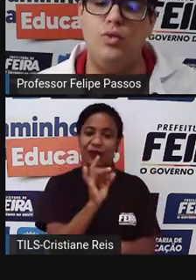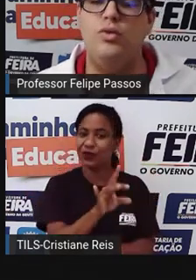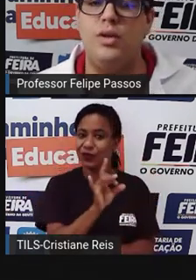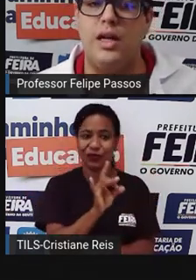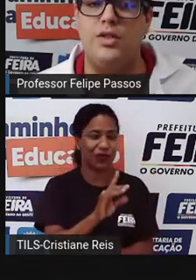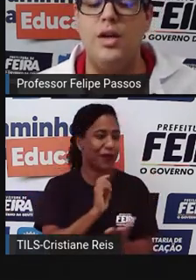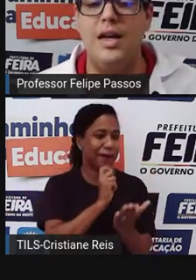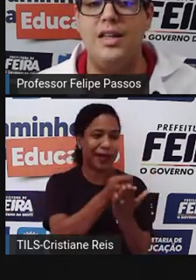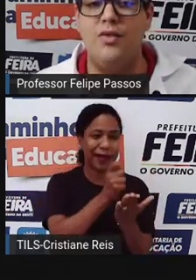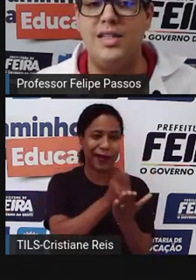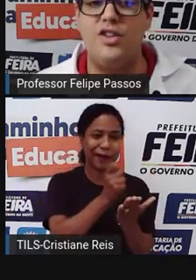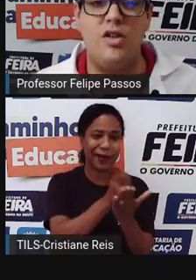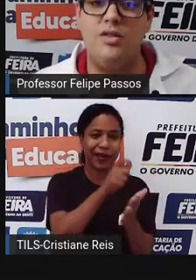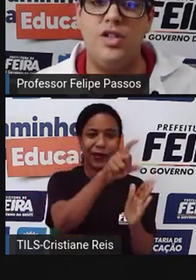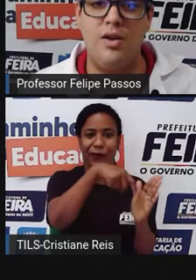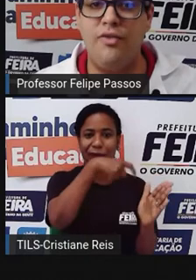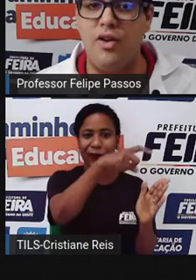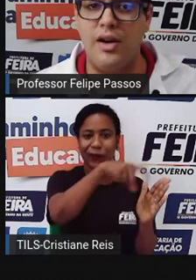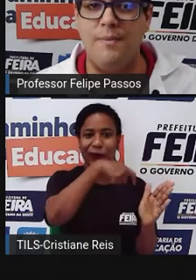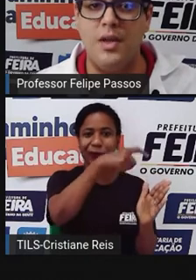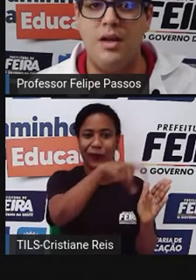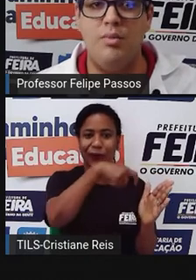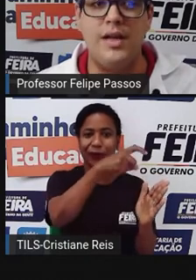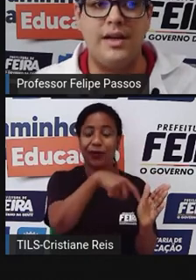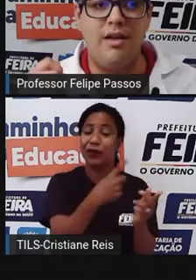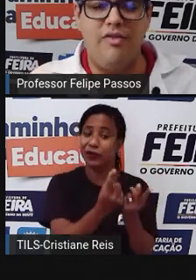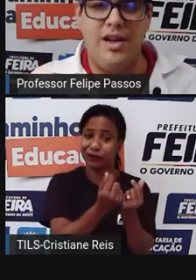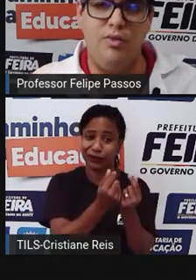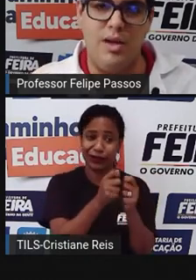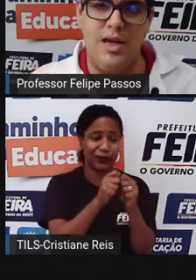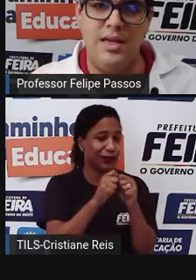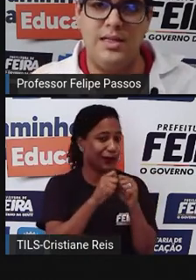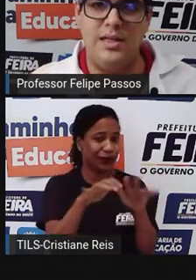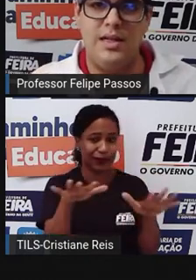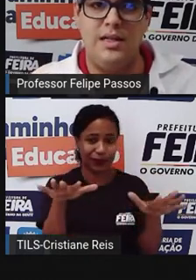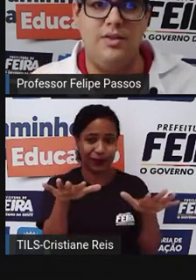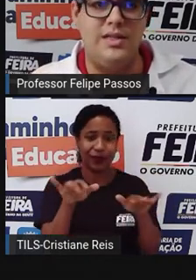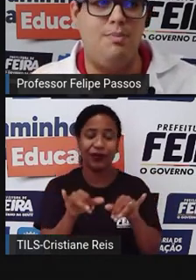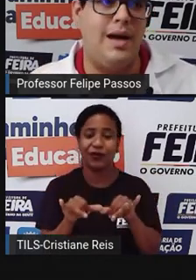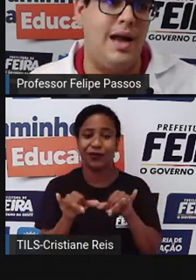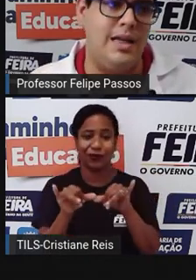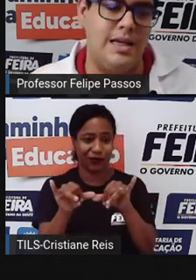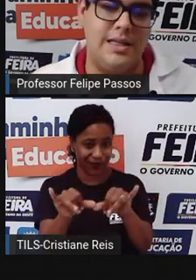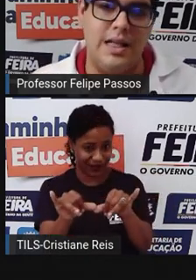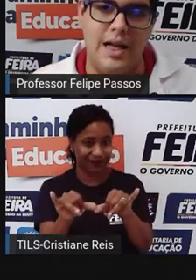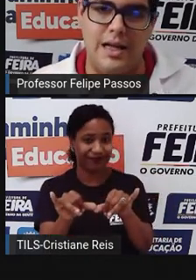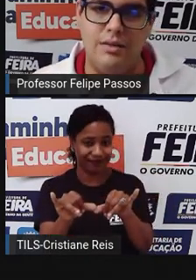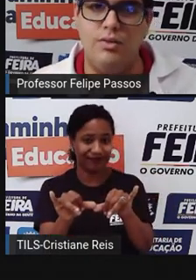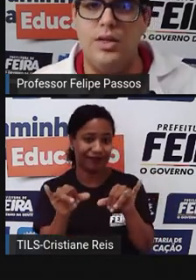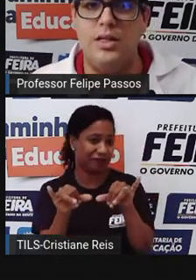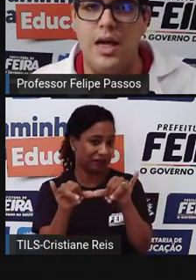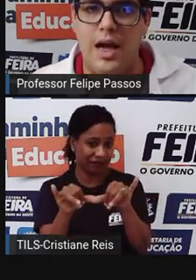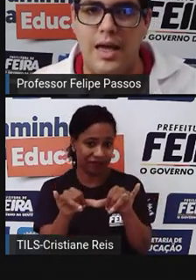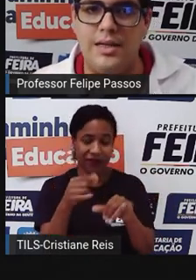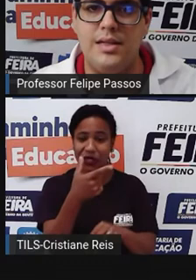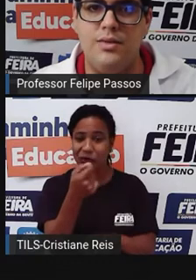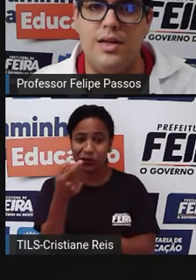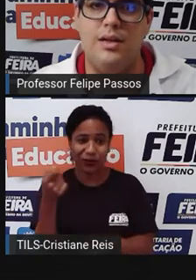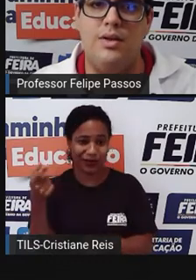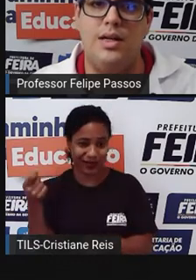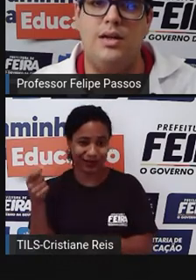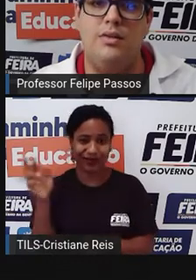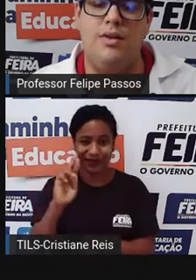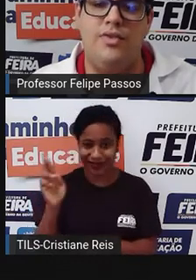Paga tudo no crédito. Então, você está jogando dinheiro fora. Porque aquela feira do mês que você pagaria, sei lá, 200 reais